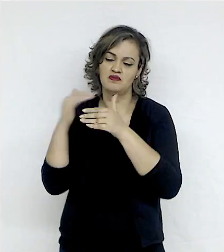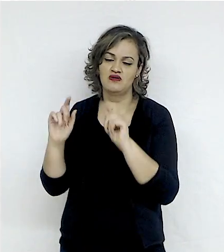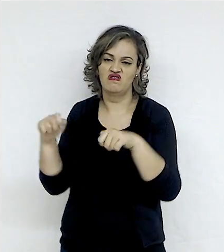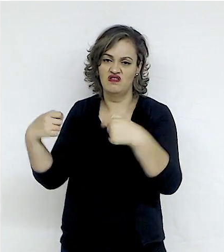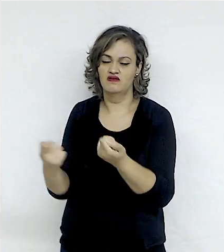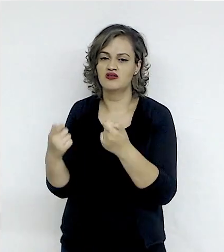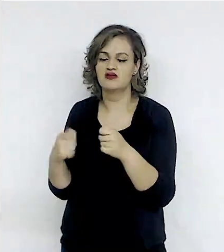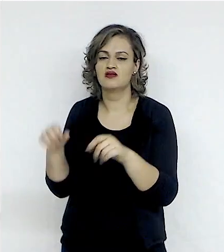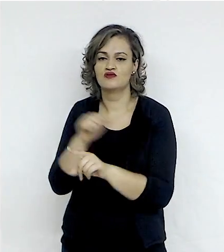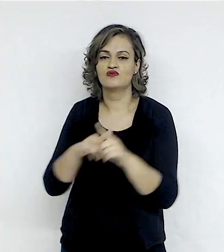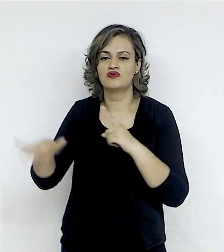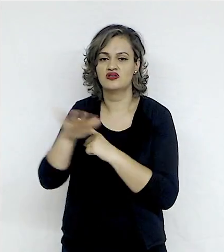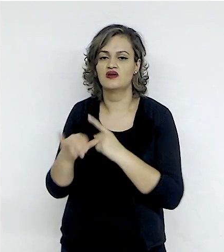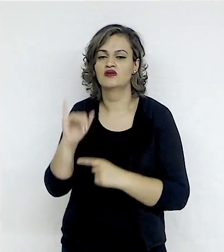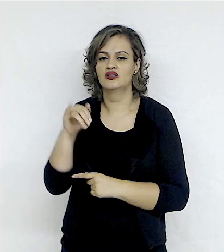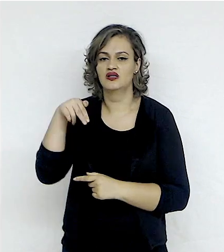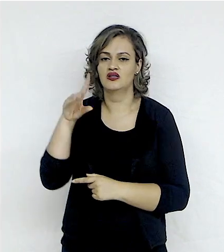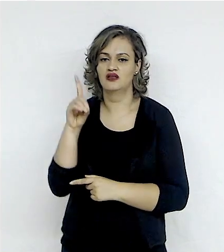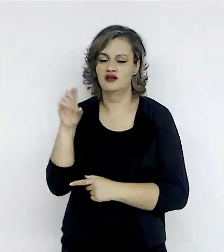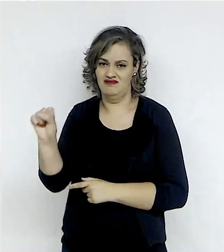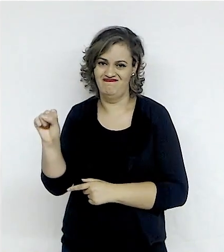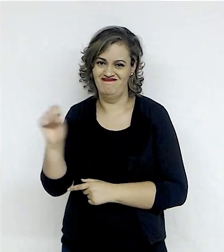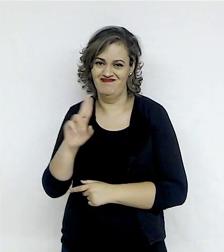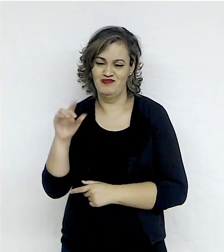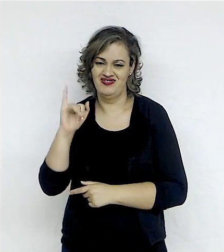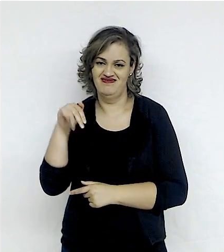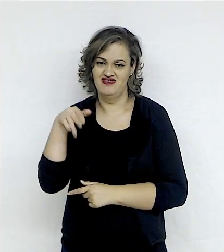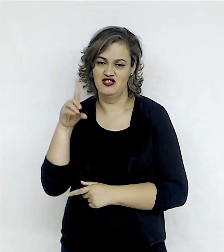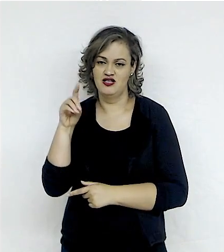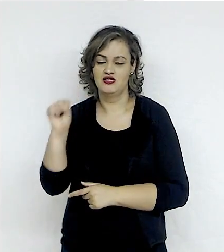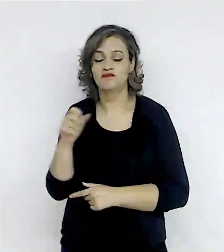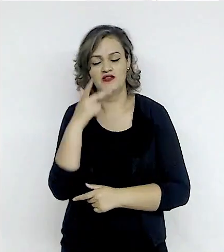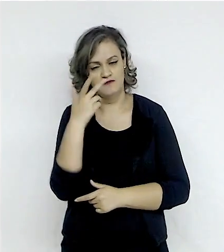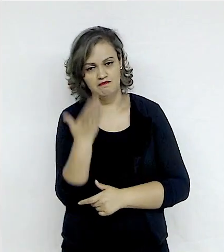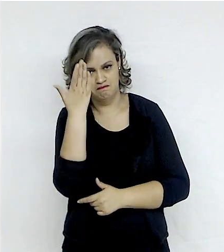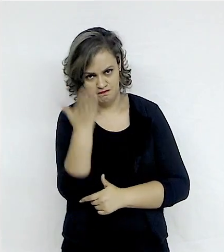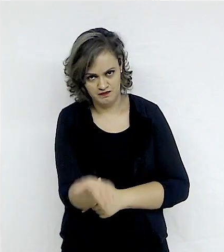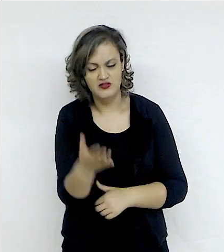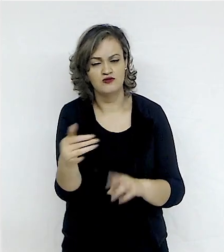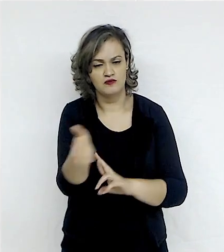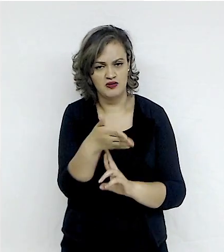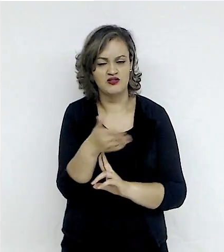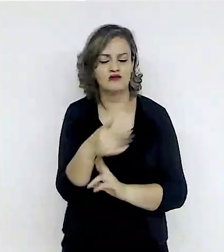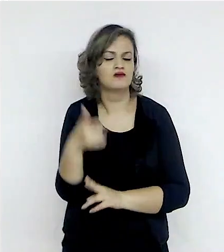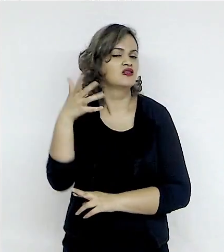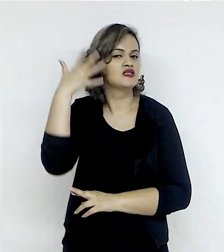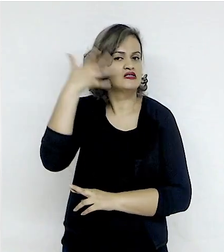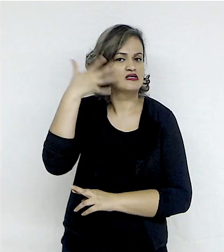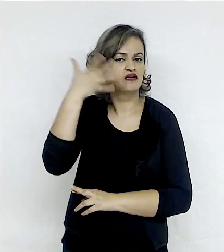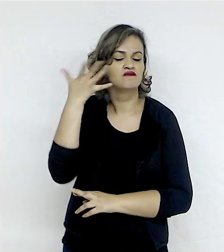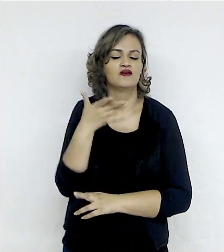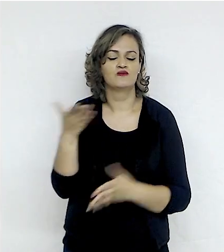Defesa Social, INDS. Ele escreve, excelentíssimo embaixador, em evento realizado na